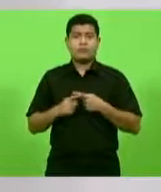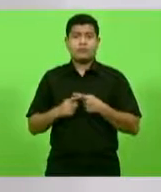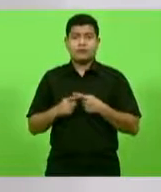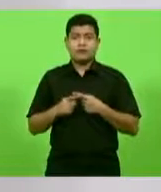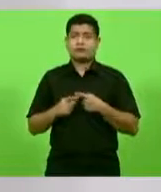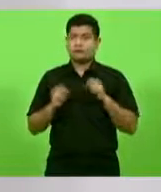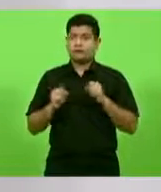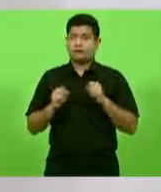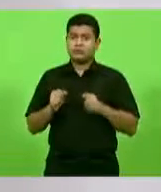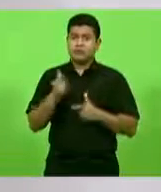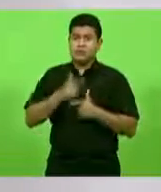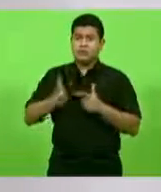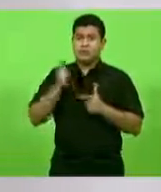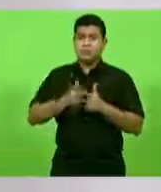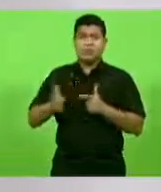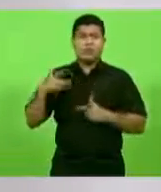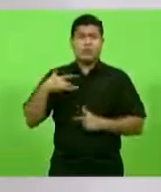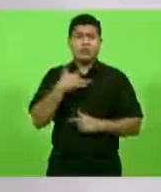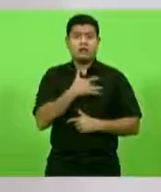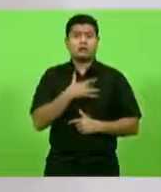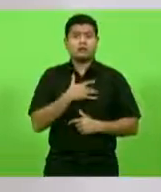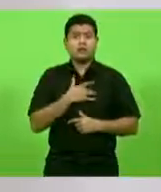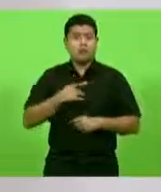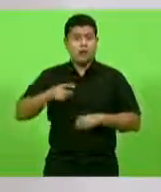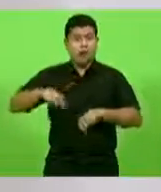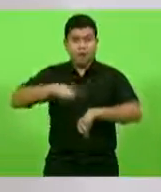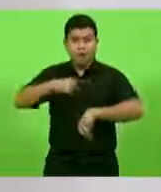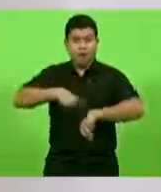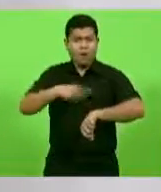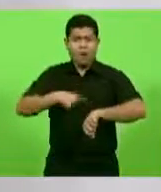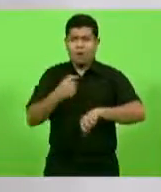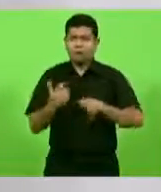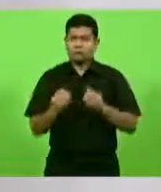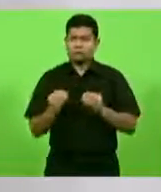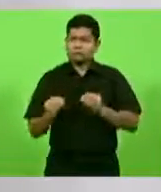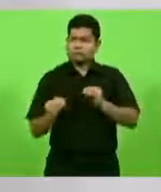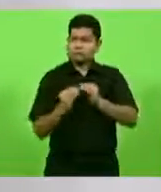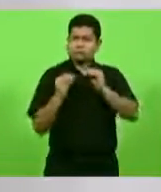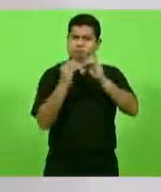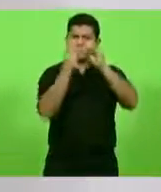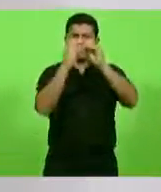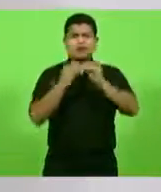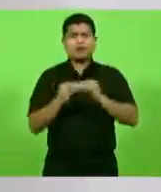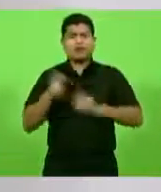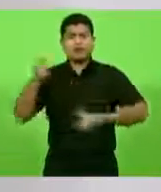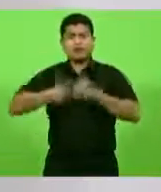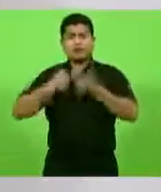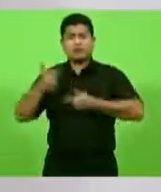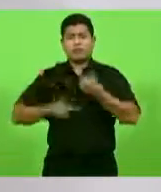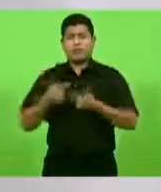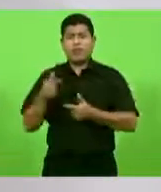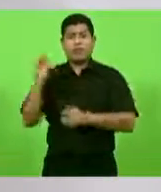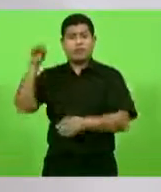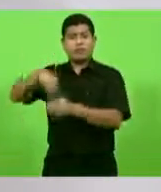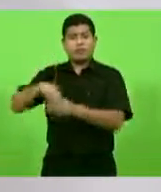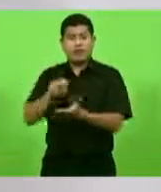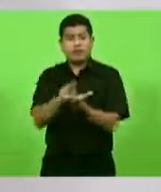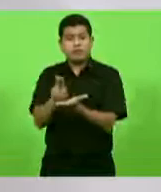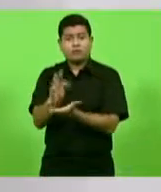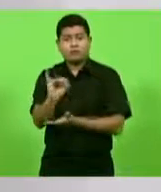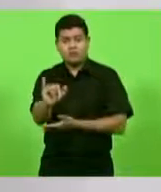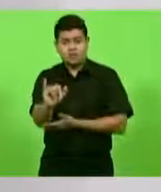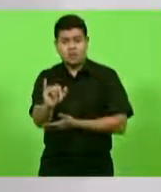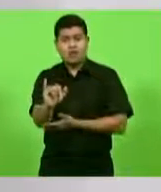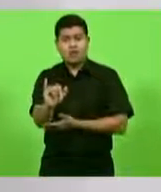saúde afetada de tantas horas a mais que ele fez de trabalho na UTI e no atendimento